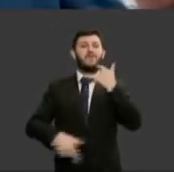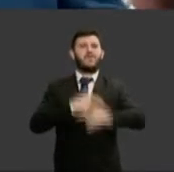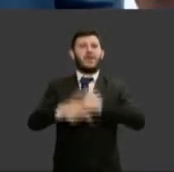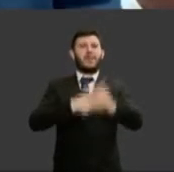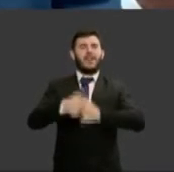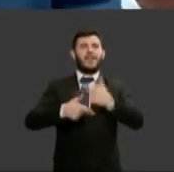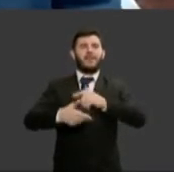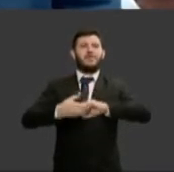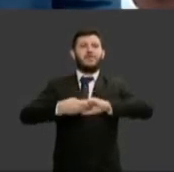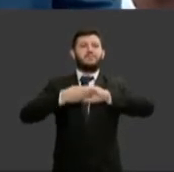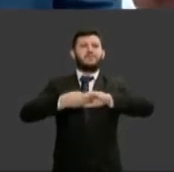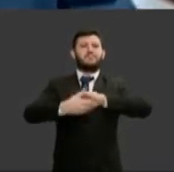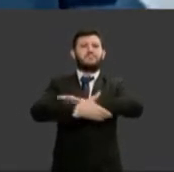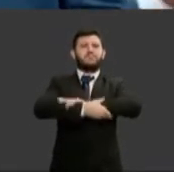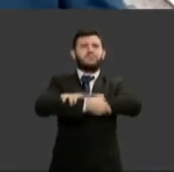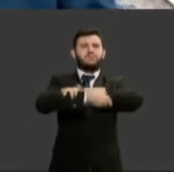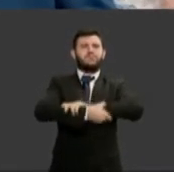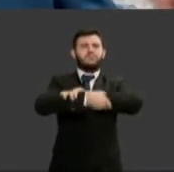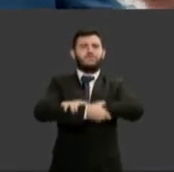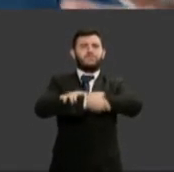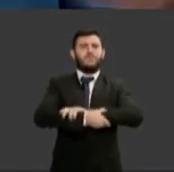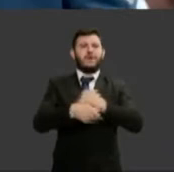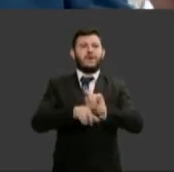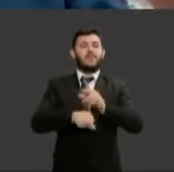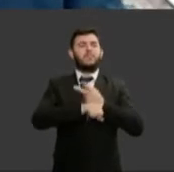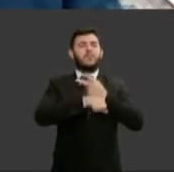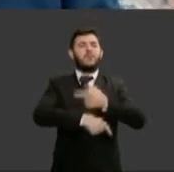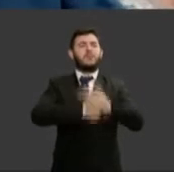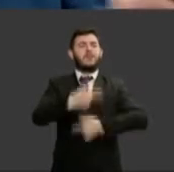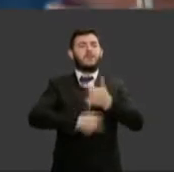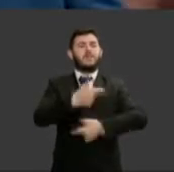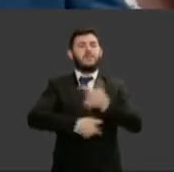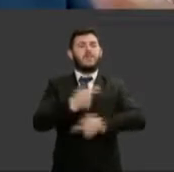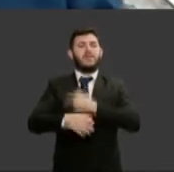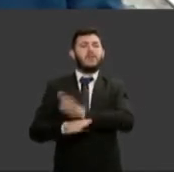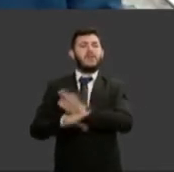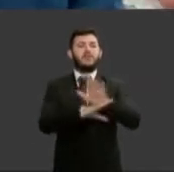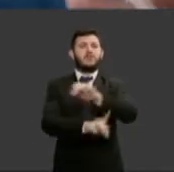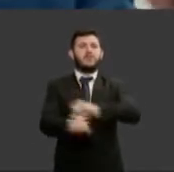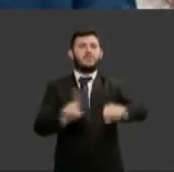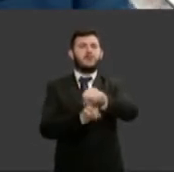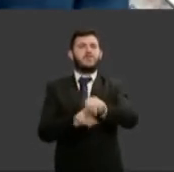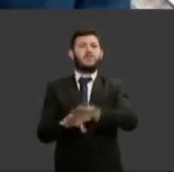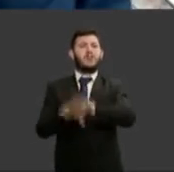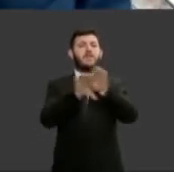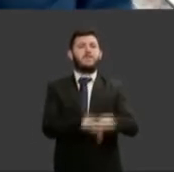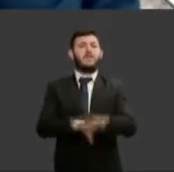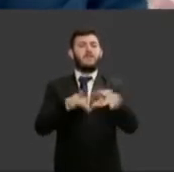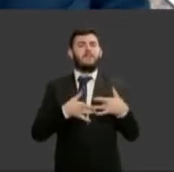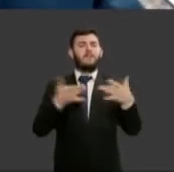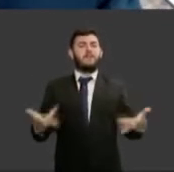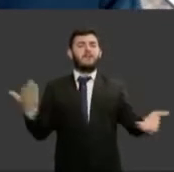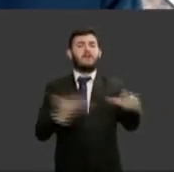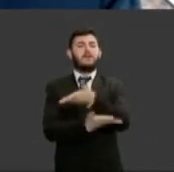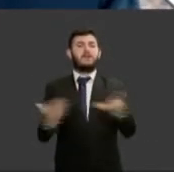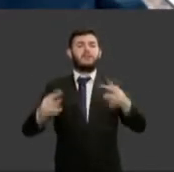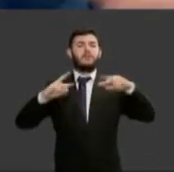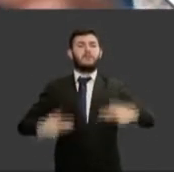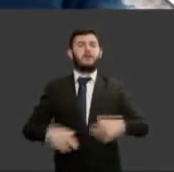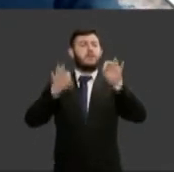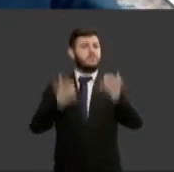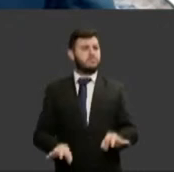em busca de uma sociedade mais fraterna, mais humana, mais justa, mais solidária, mais